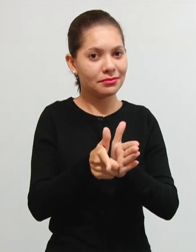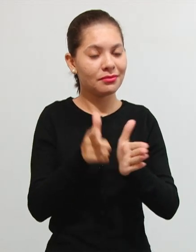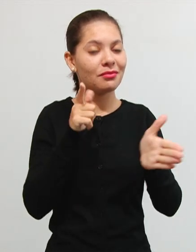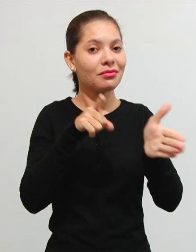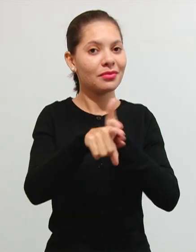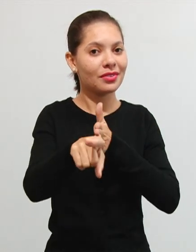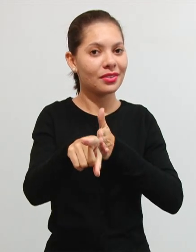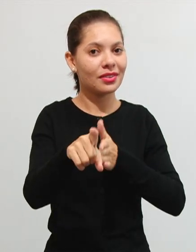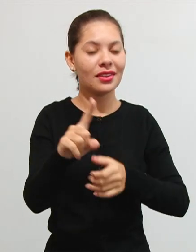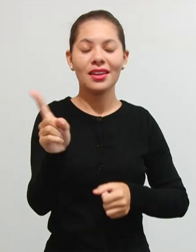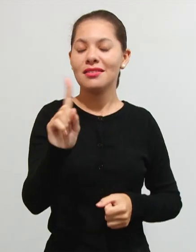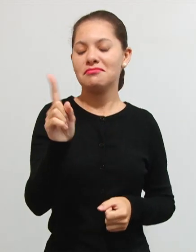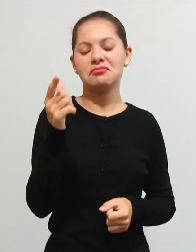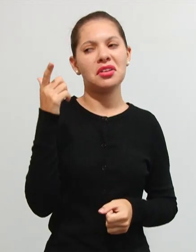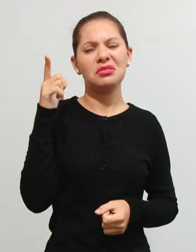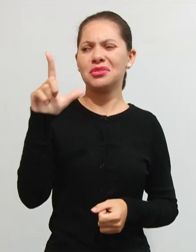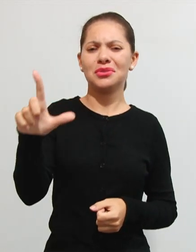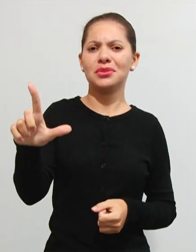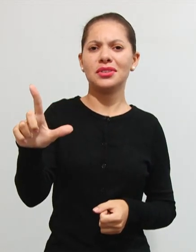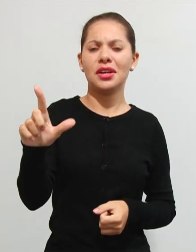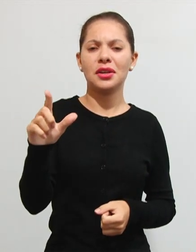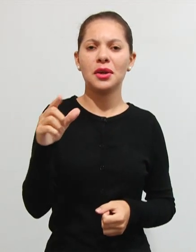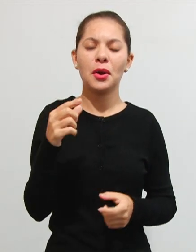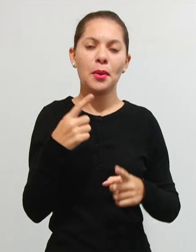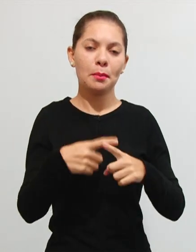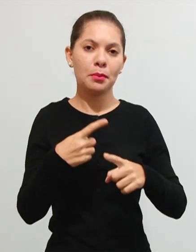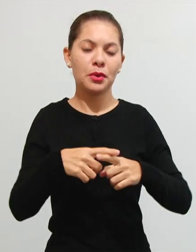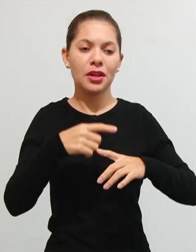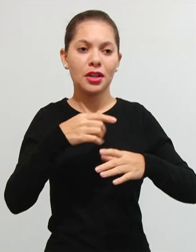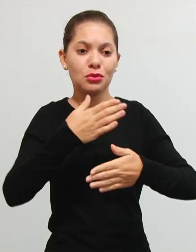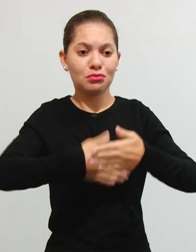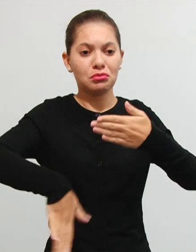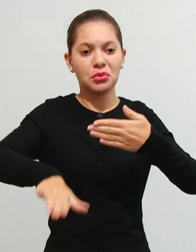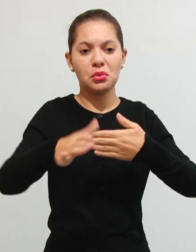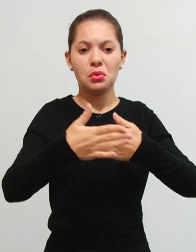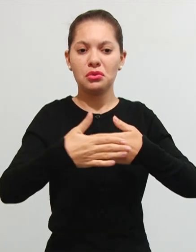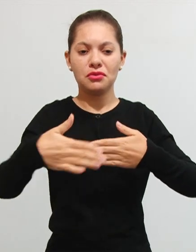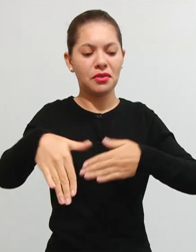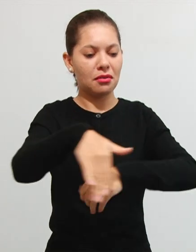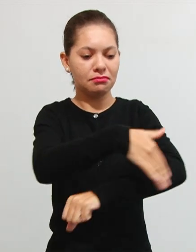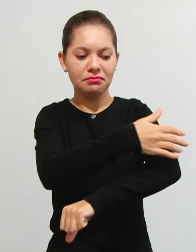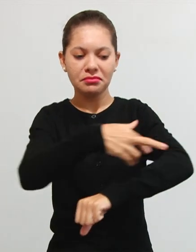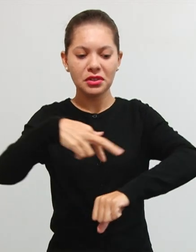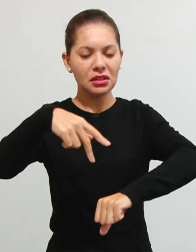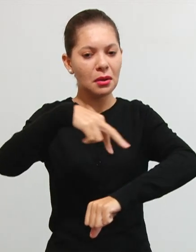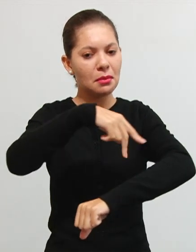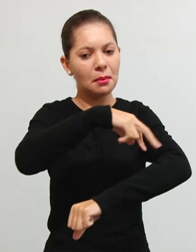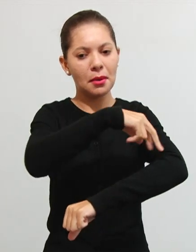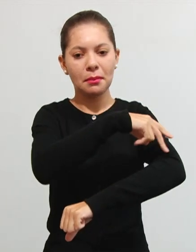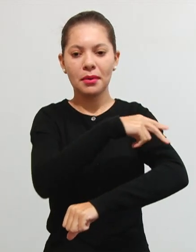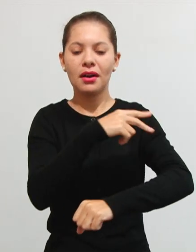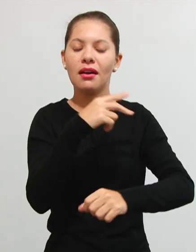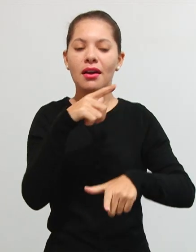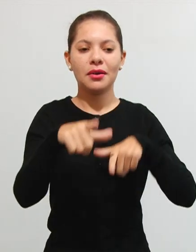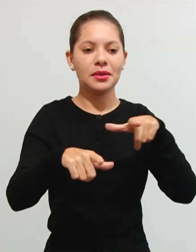você não consegue, porque todas as pessoas vão ficar ali transitando naquela rua. é um serviço ali que nós não